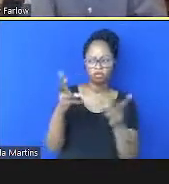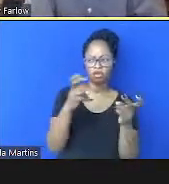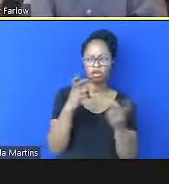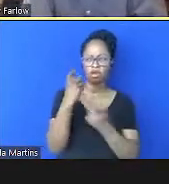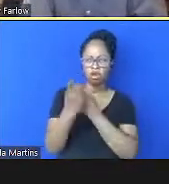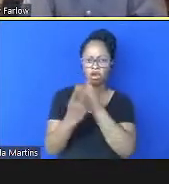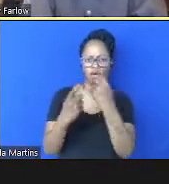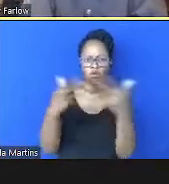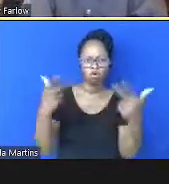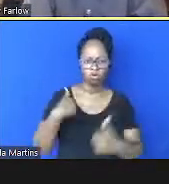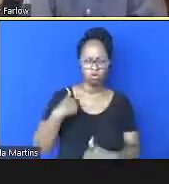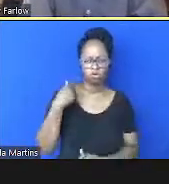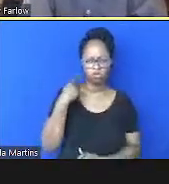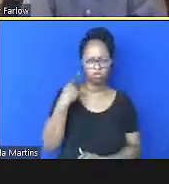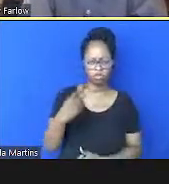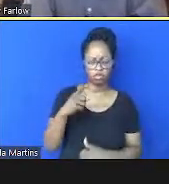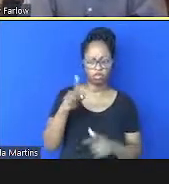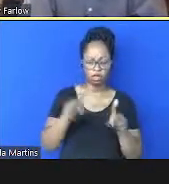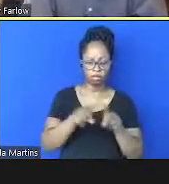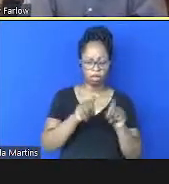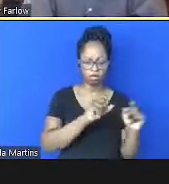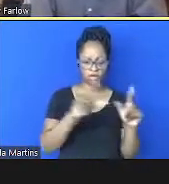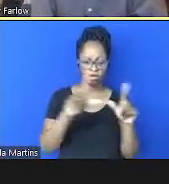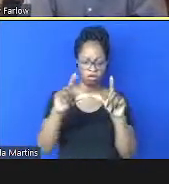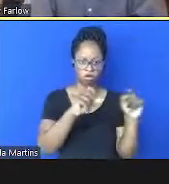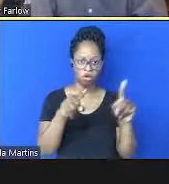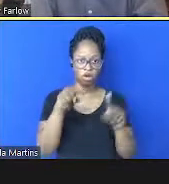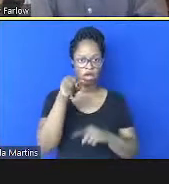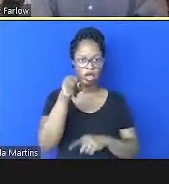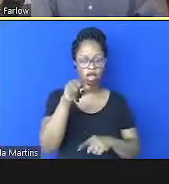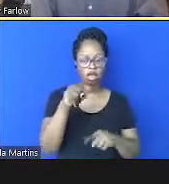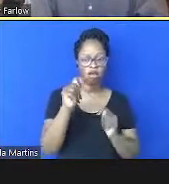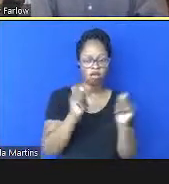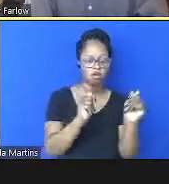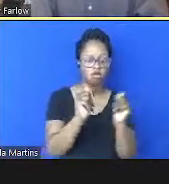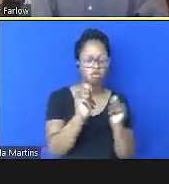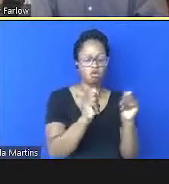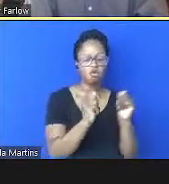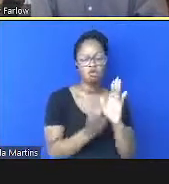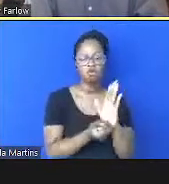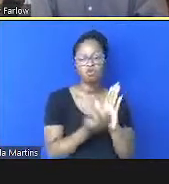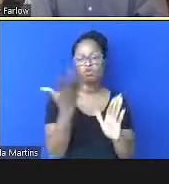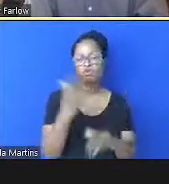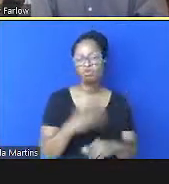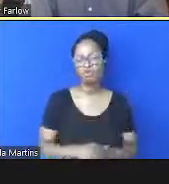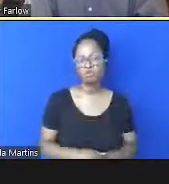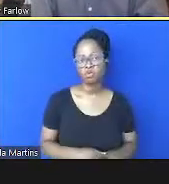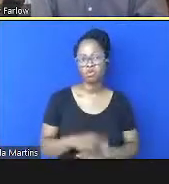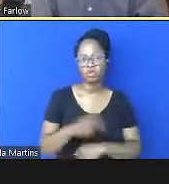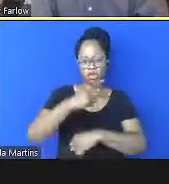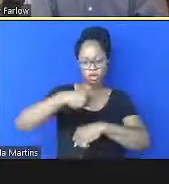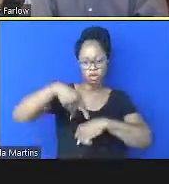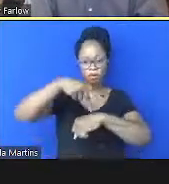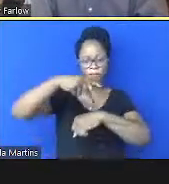políticas em alguns slides essa aqui é a medida de quantos países